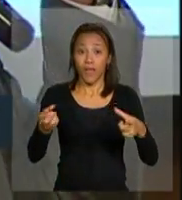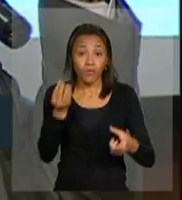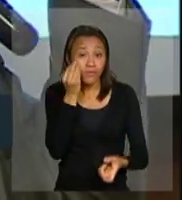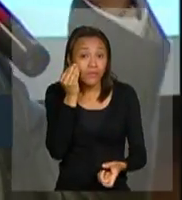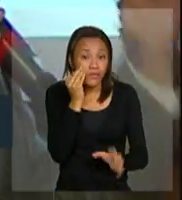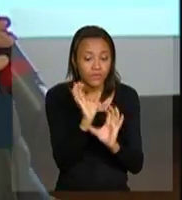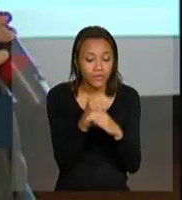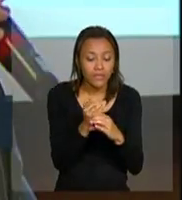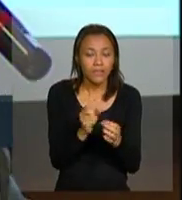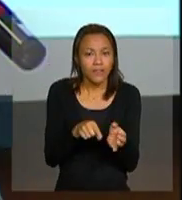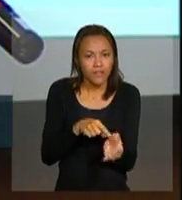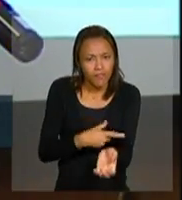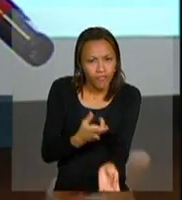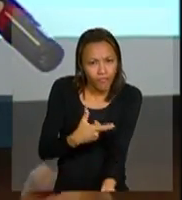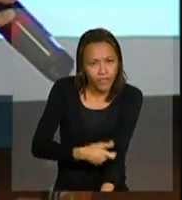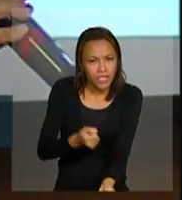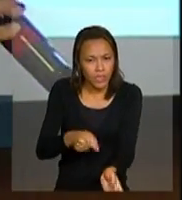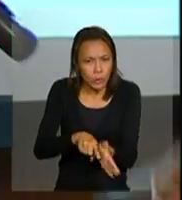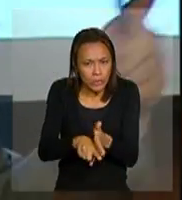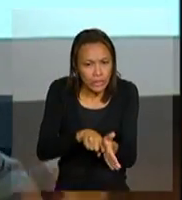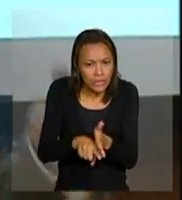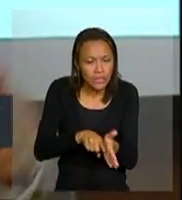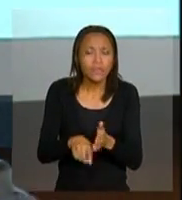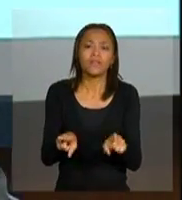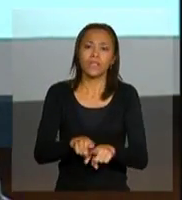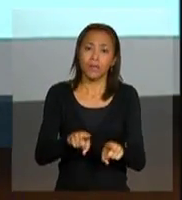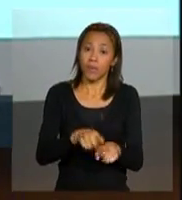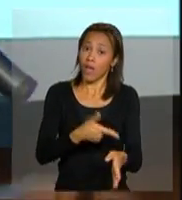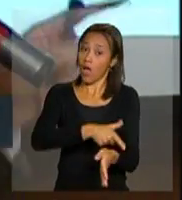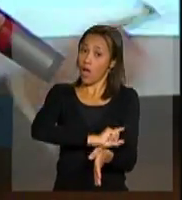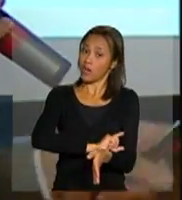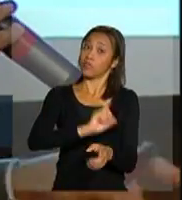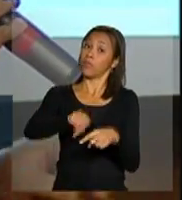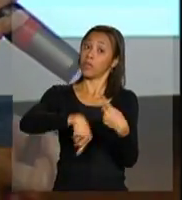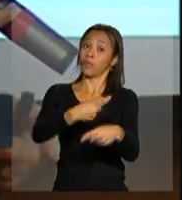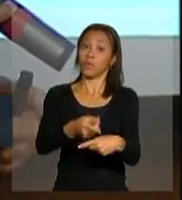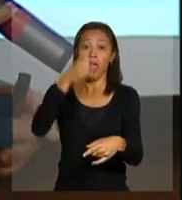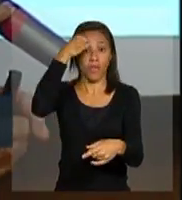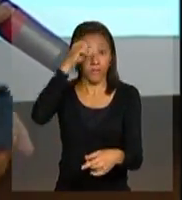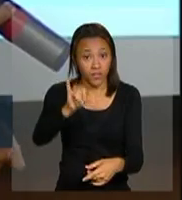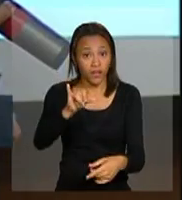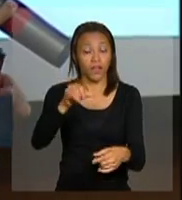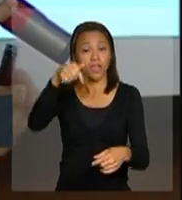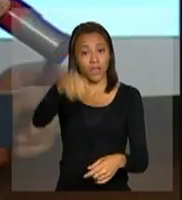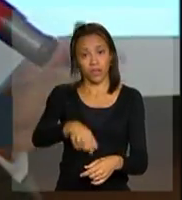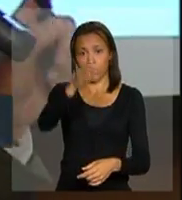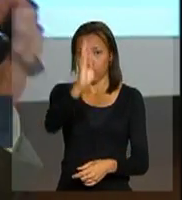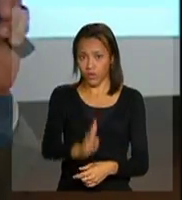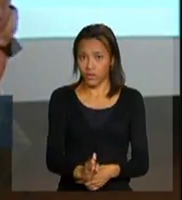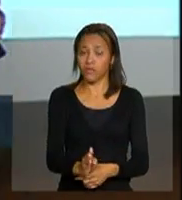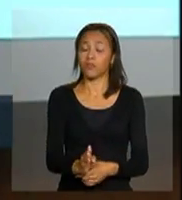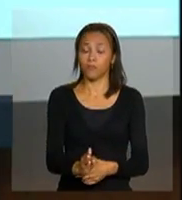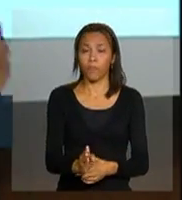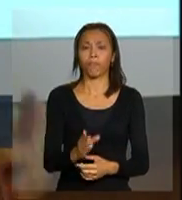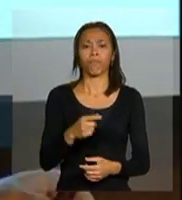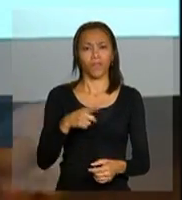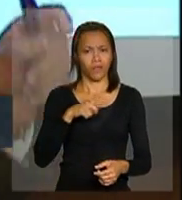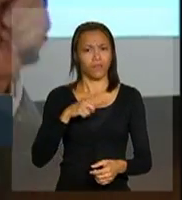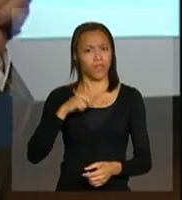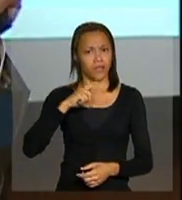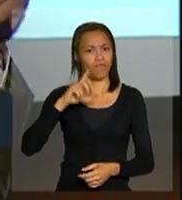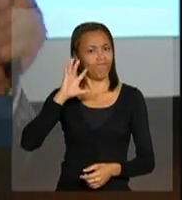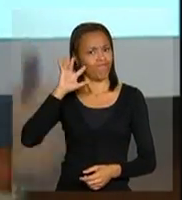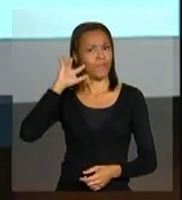de tratar mais precocemente para também fazer prevenção. E o Brasil, nessa perspectiva, senhor ministro, tomou uma decisão